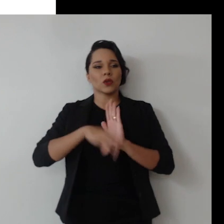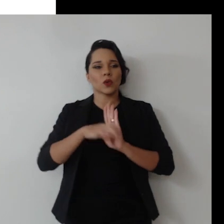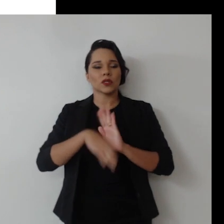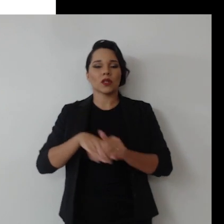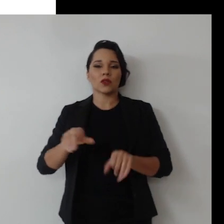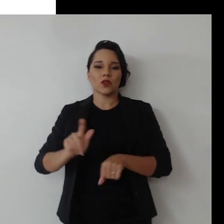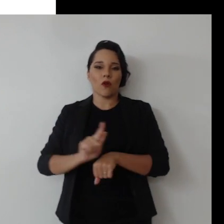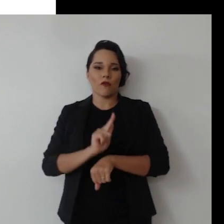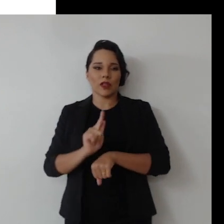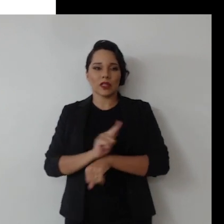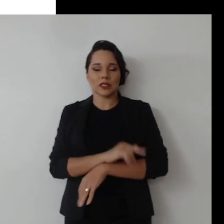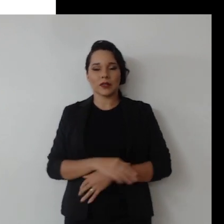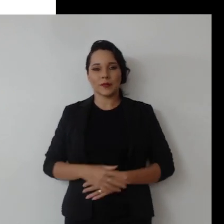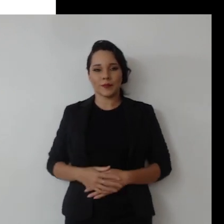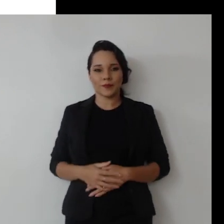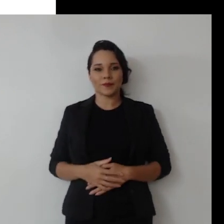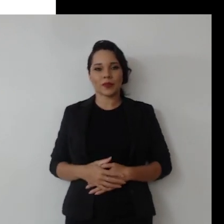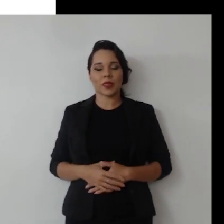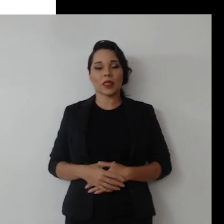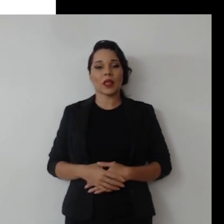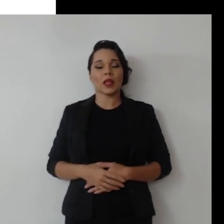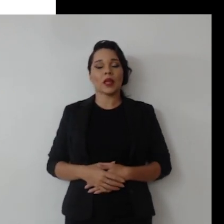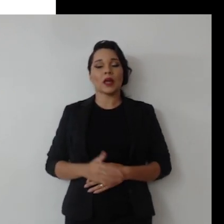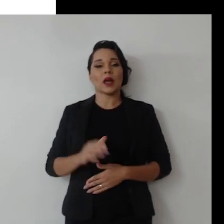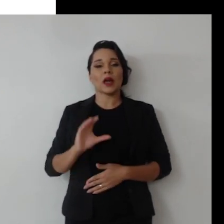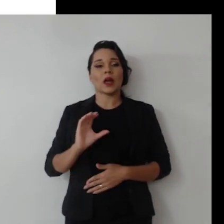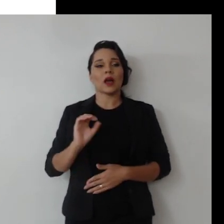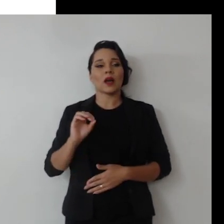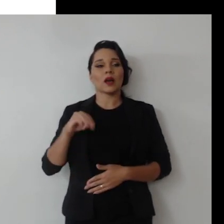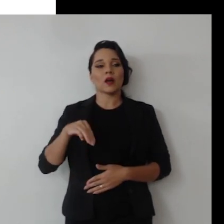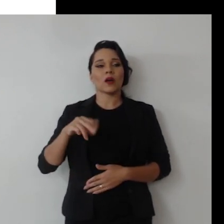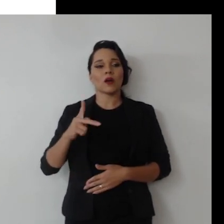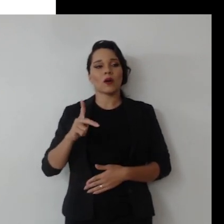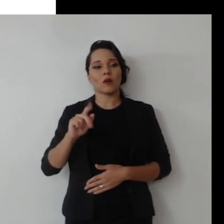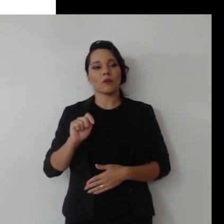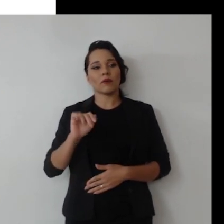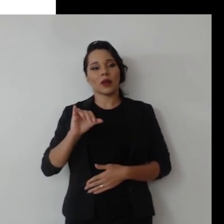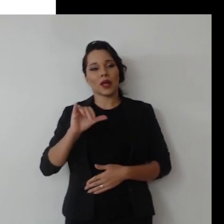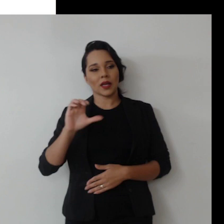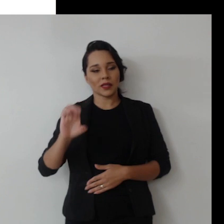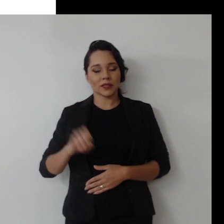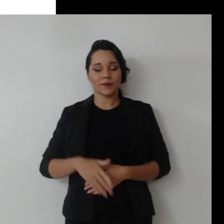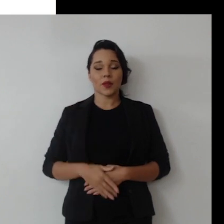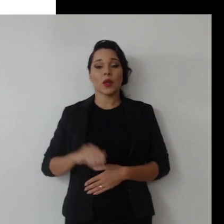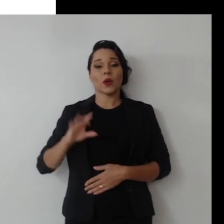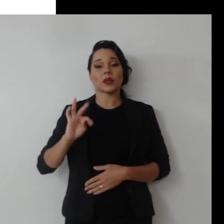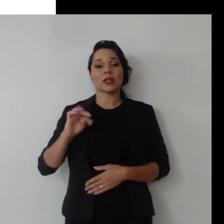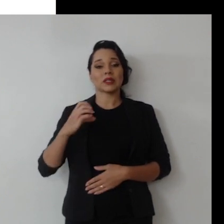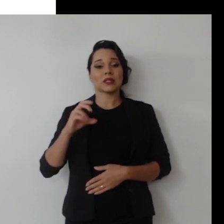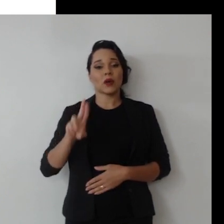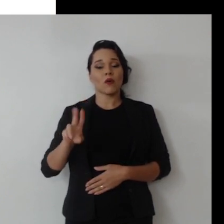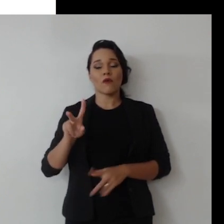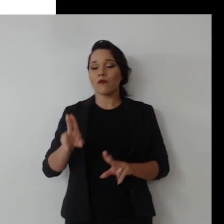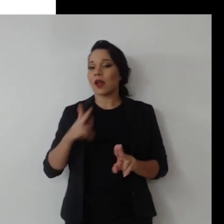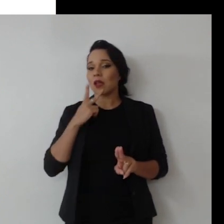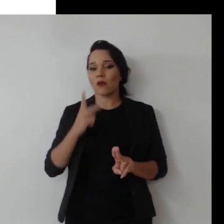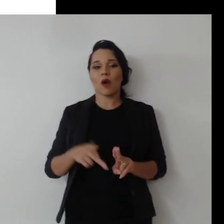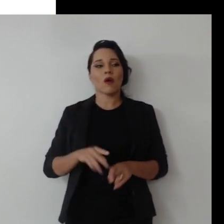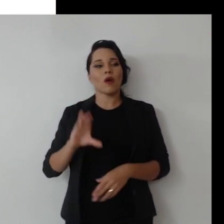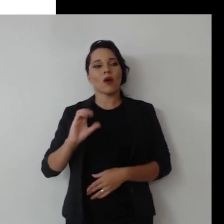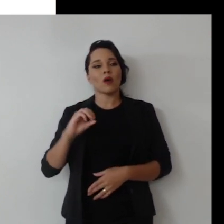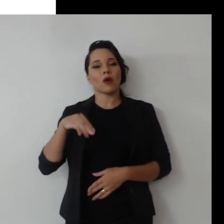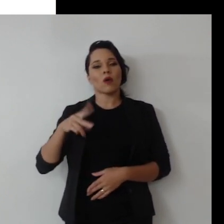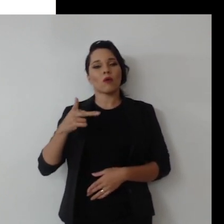aí no conceito de governança. A compliance, que é a conformidade, o TCU chama a mesma coisa, compliance,